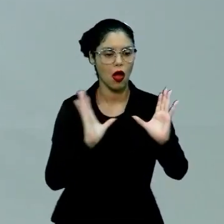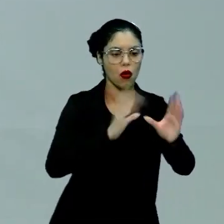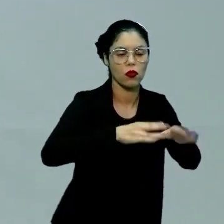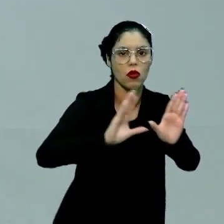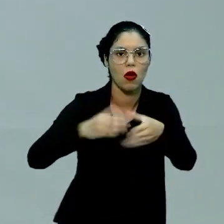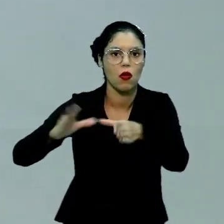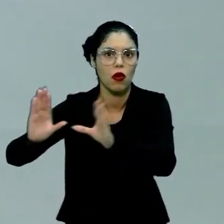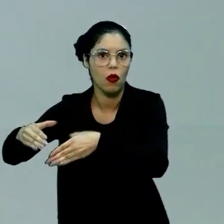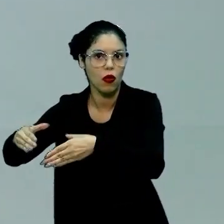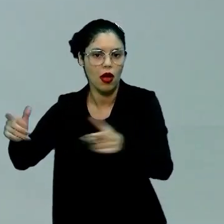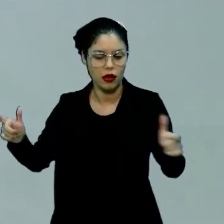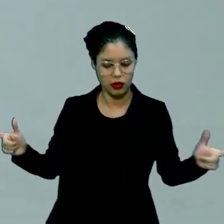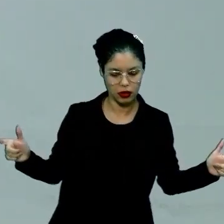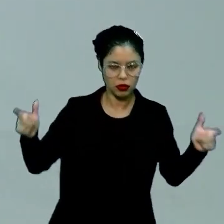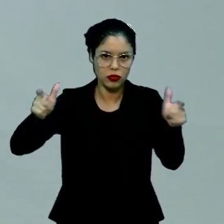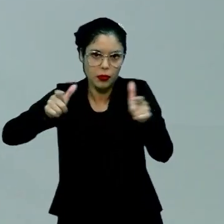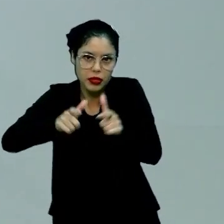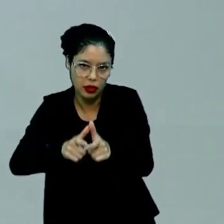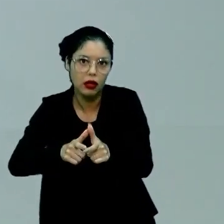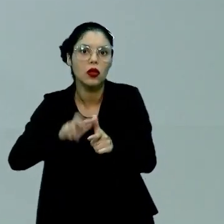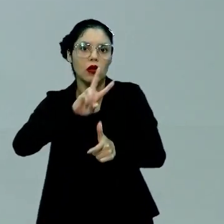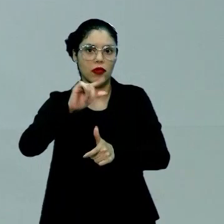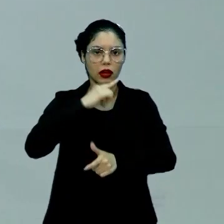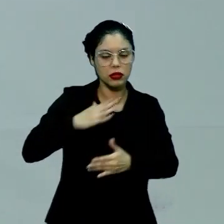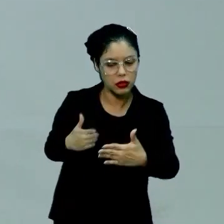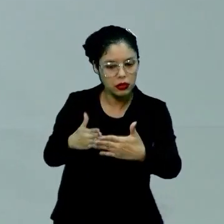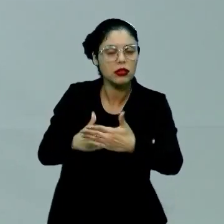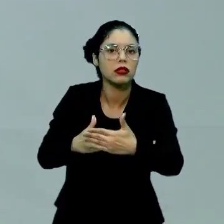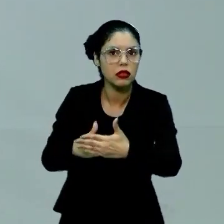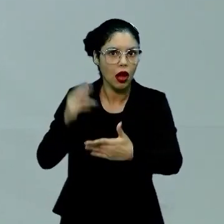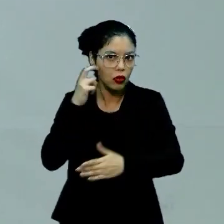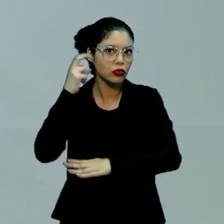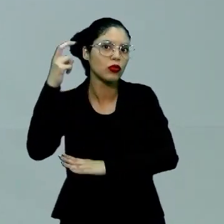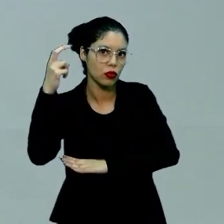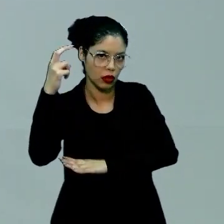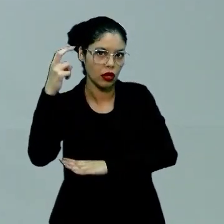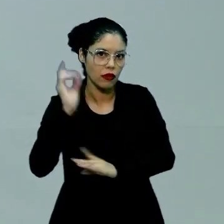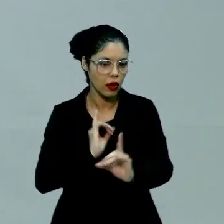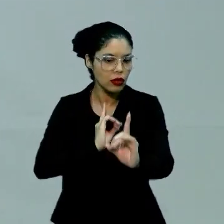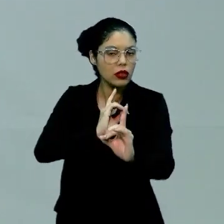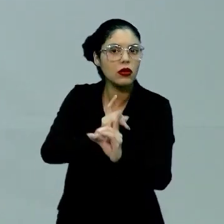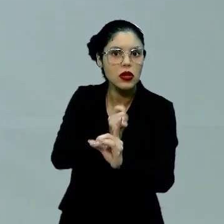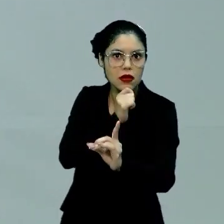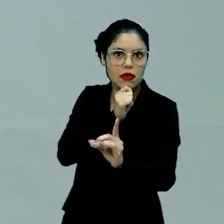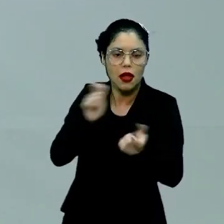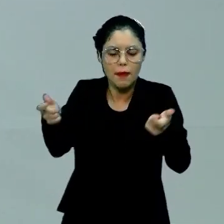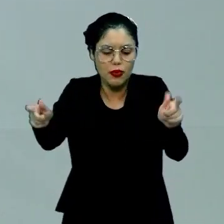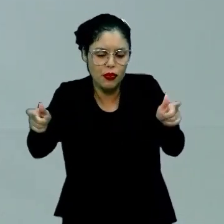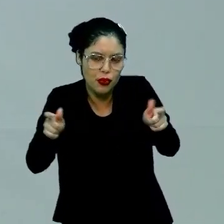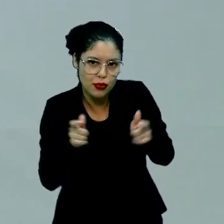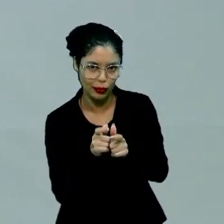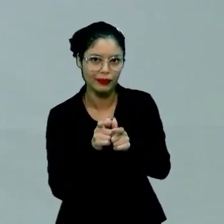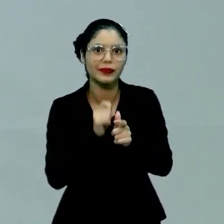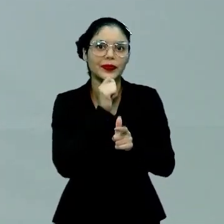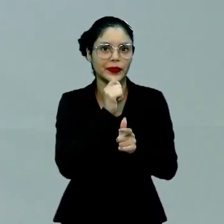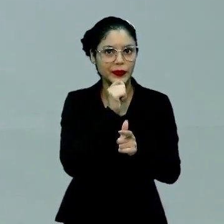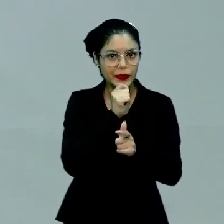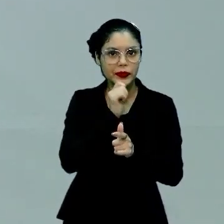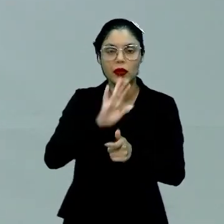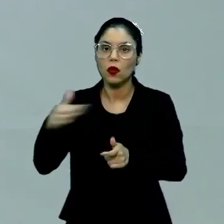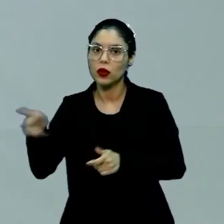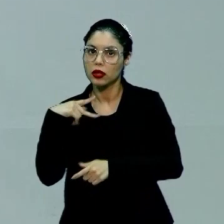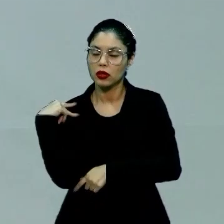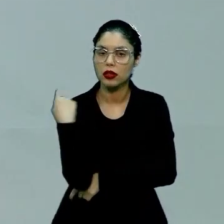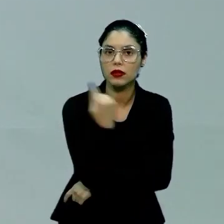seja micro ou macro, vai se delimitar e se identificar minimamente. Por exemplo, quando a gente